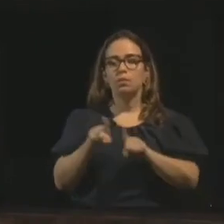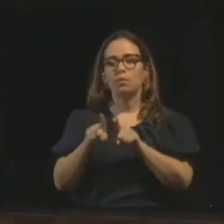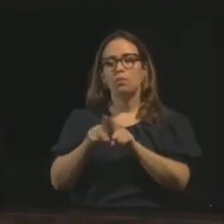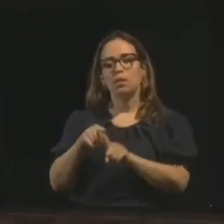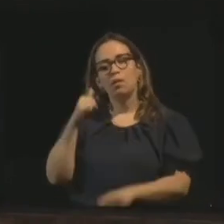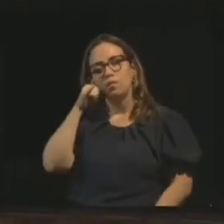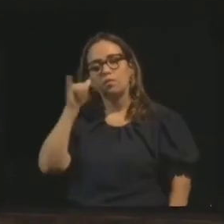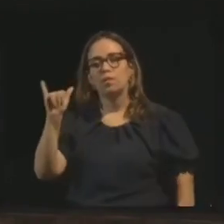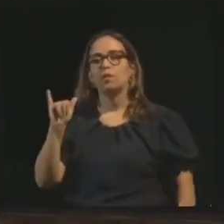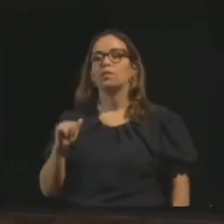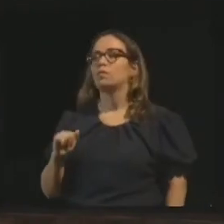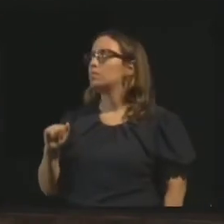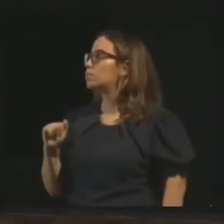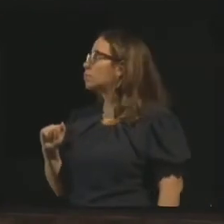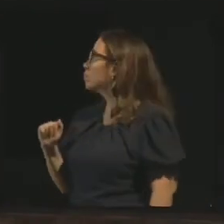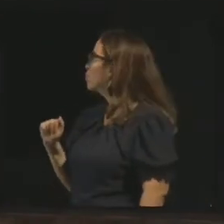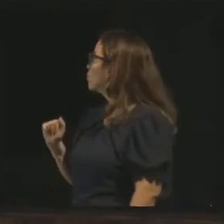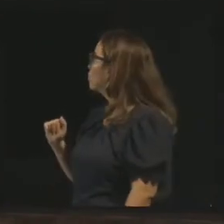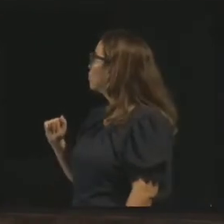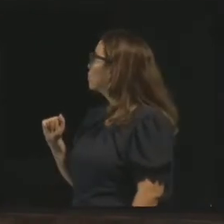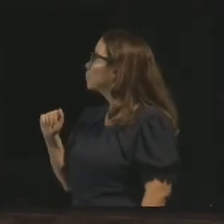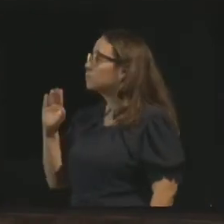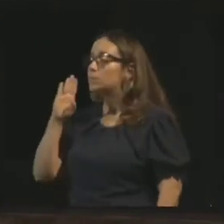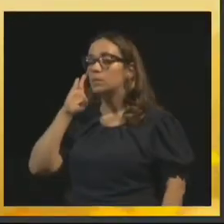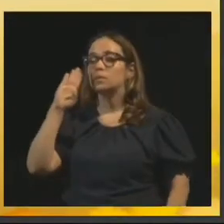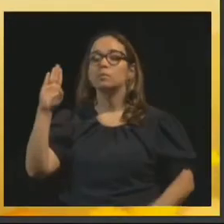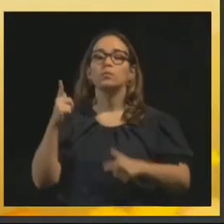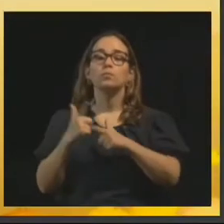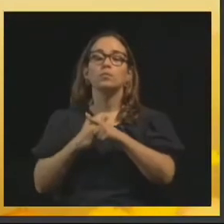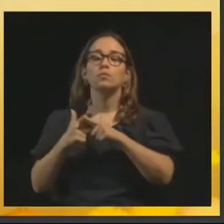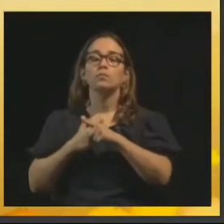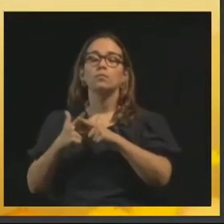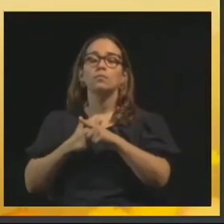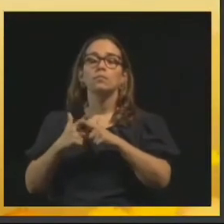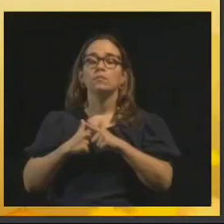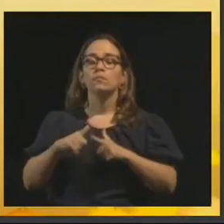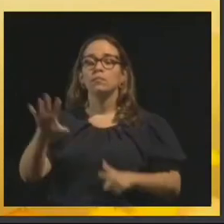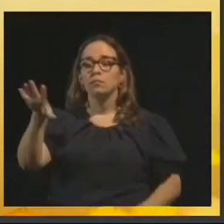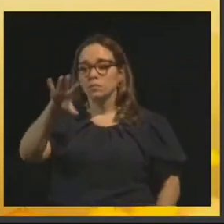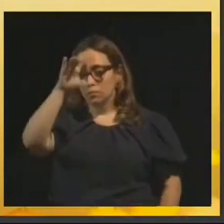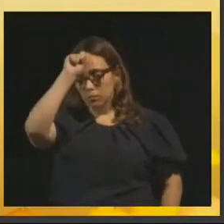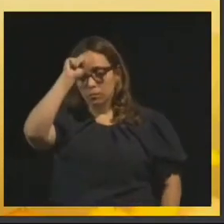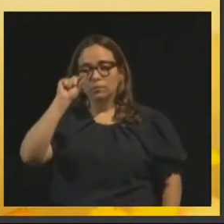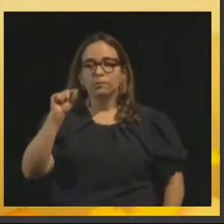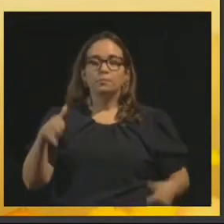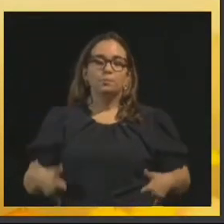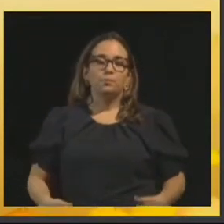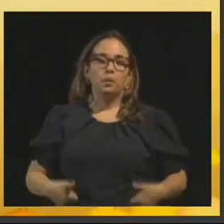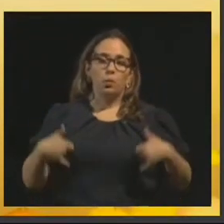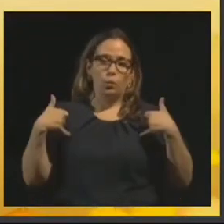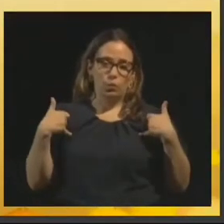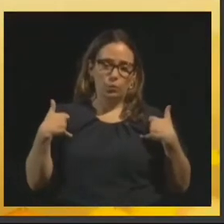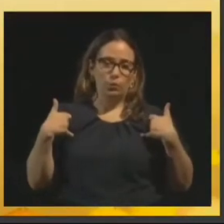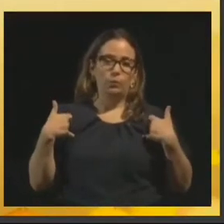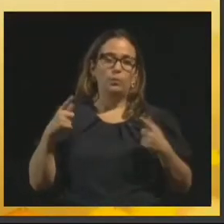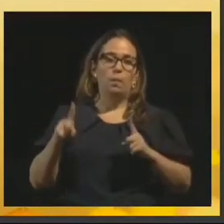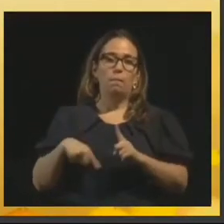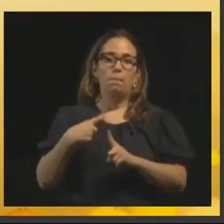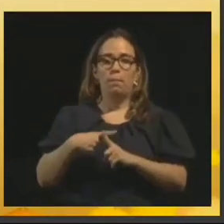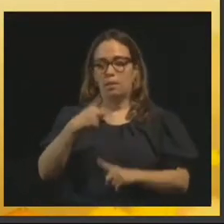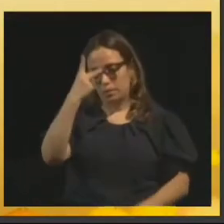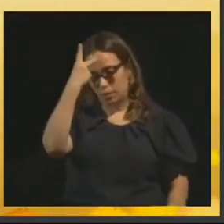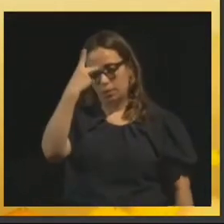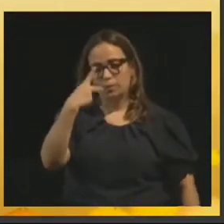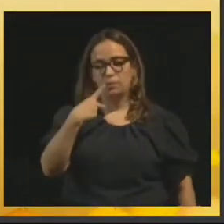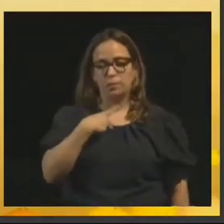Perigos provocados pelos médios. O principal problema nosso é o orgulho junto do egoísmo. então